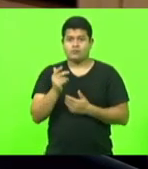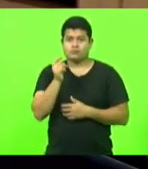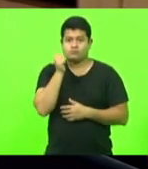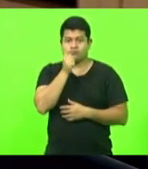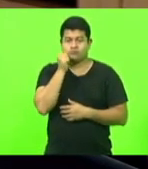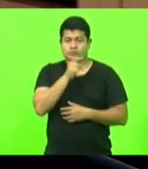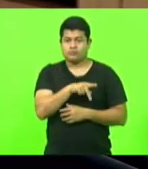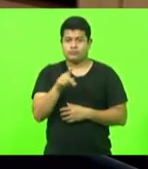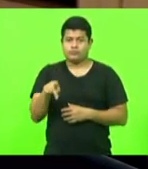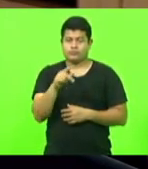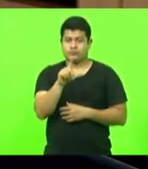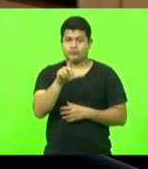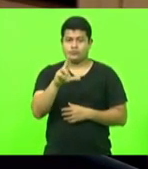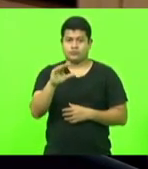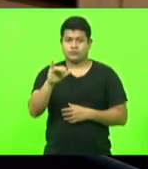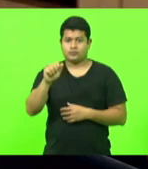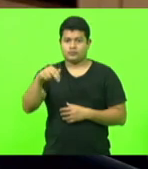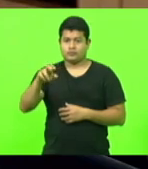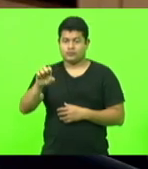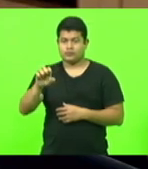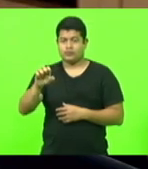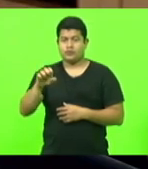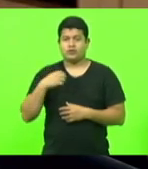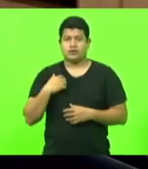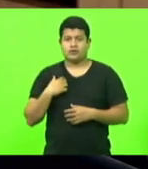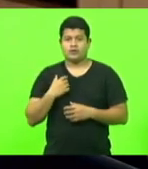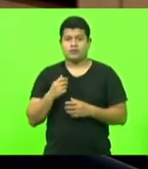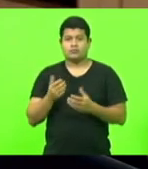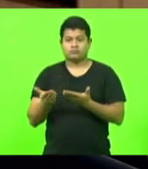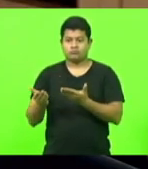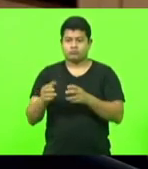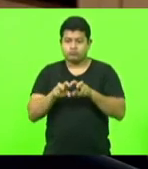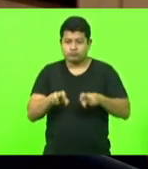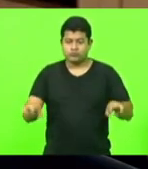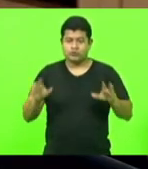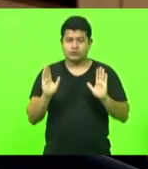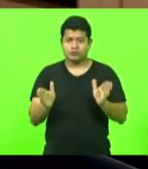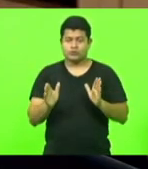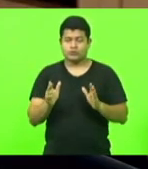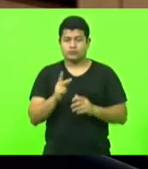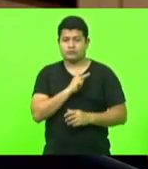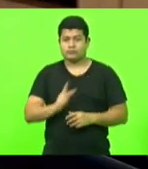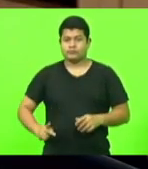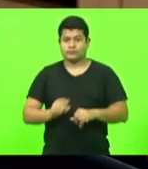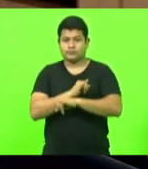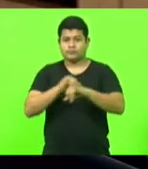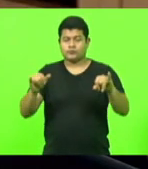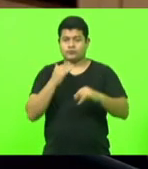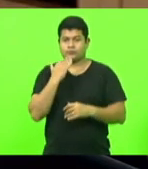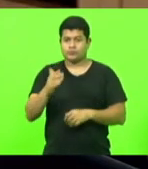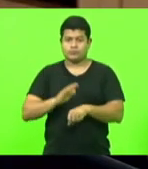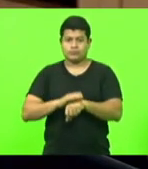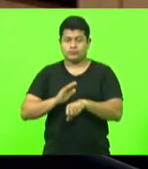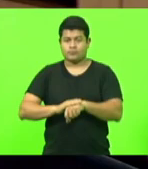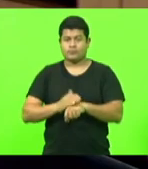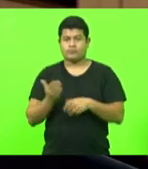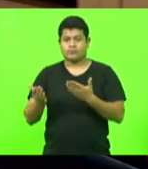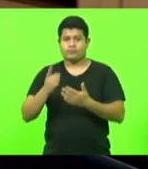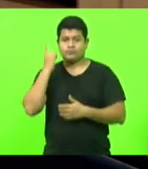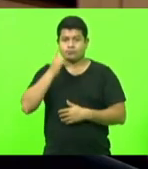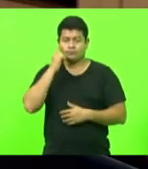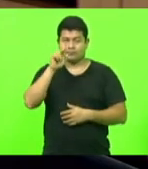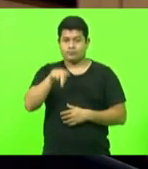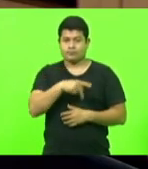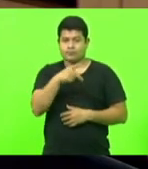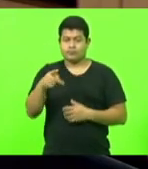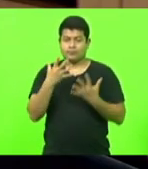Constituída à mesa, Sr. Presidente deu ciência de que a sessão foi convocada por solicitação do Sr. Deputado Padre Pedro Baldiceira, acolhida pela mesa